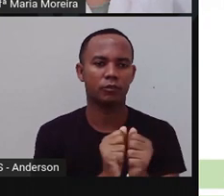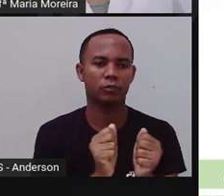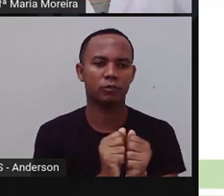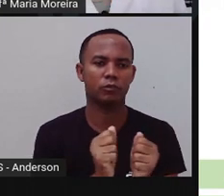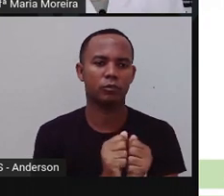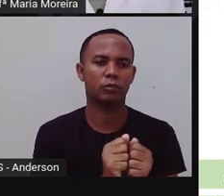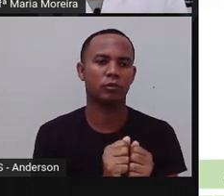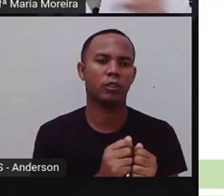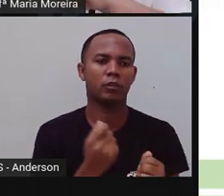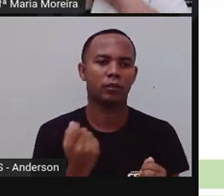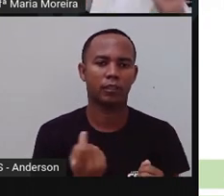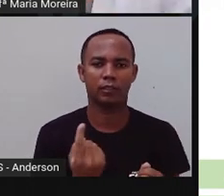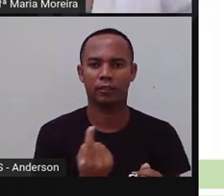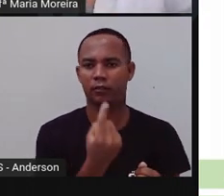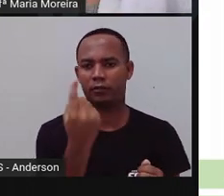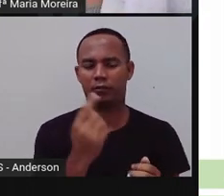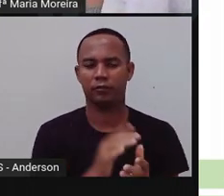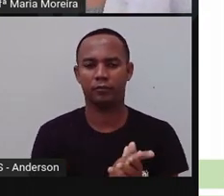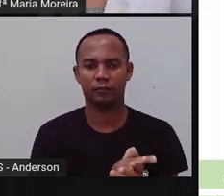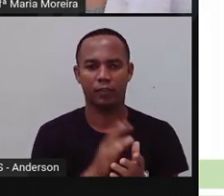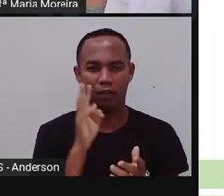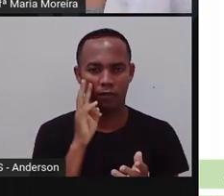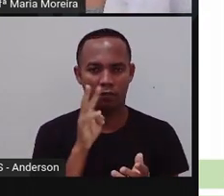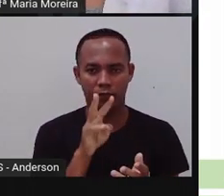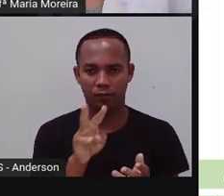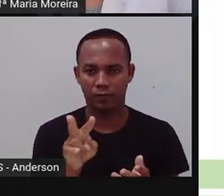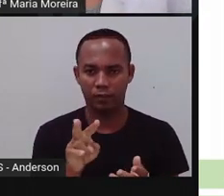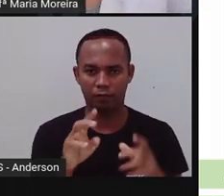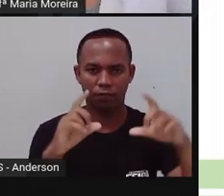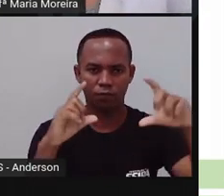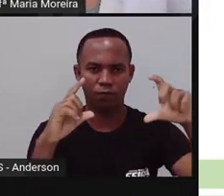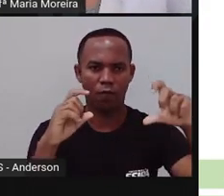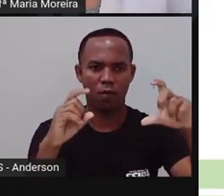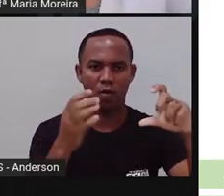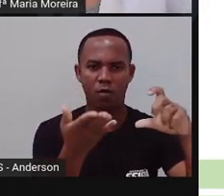vocês. Bom, dá uma olhadinha nessa imagem que tá aí.